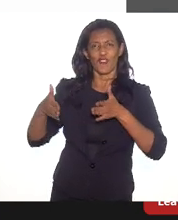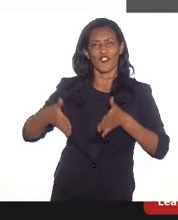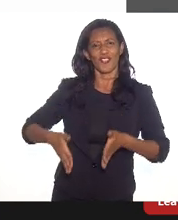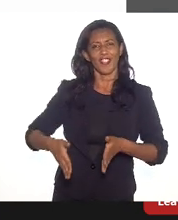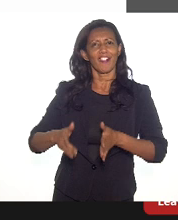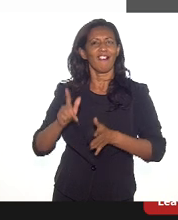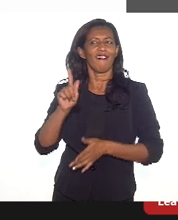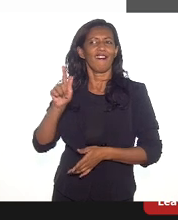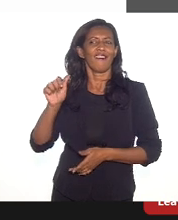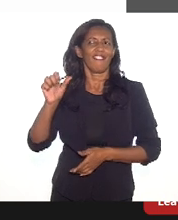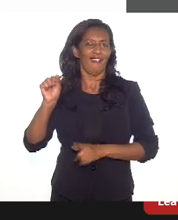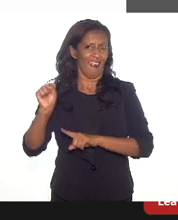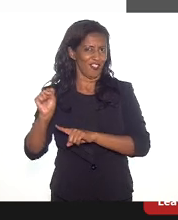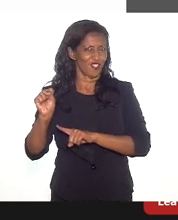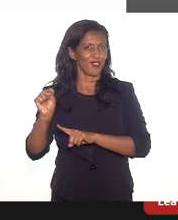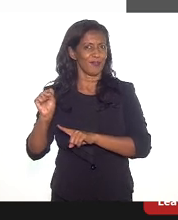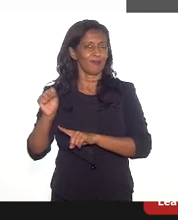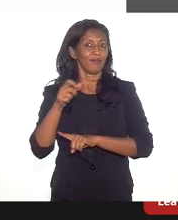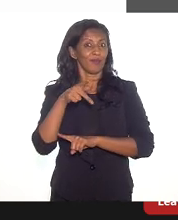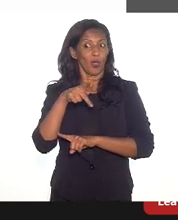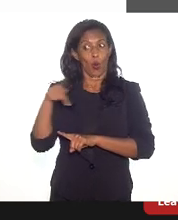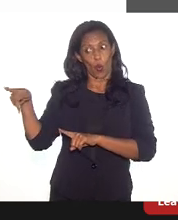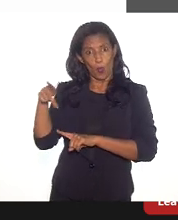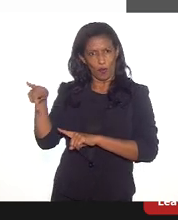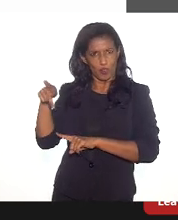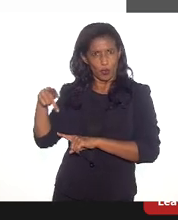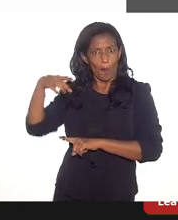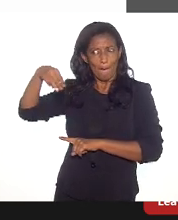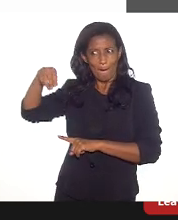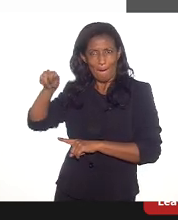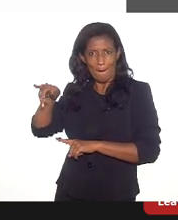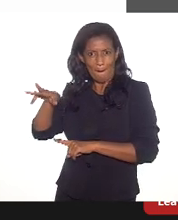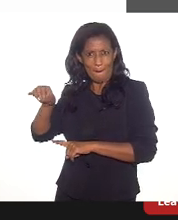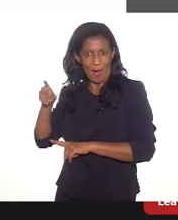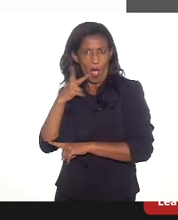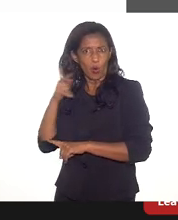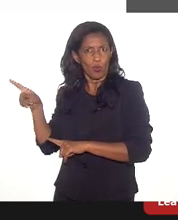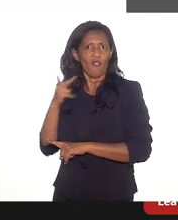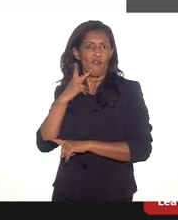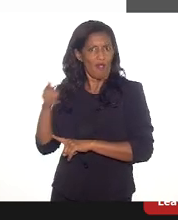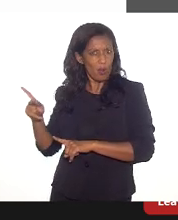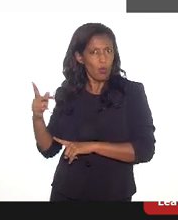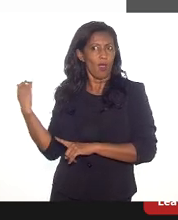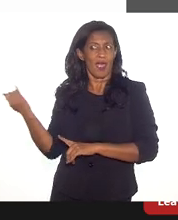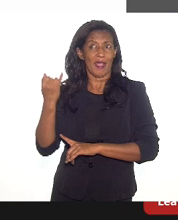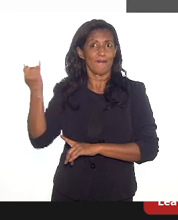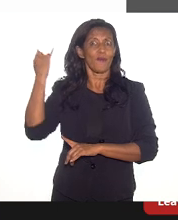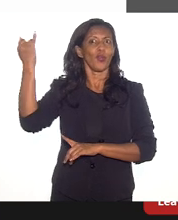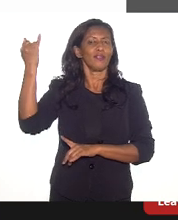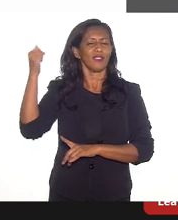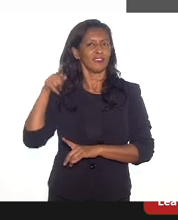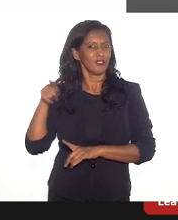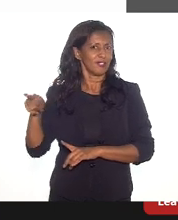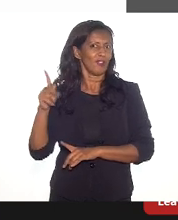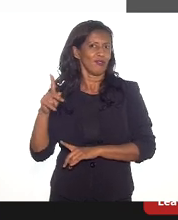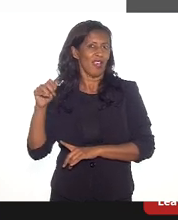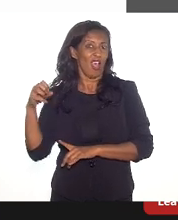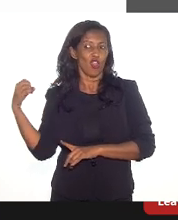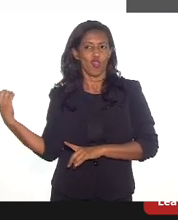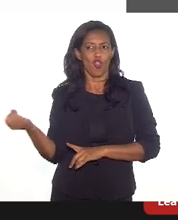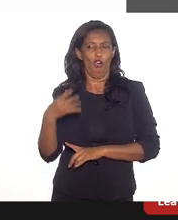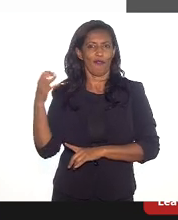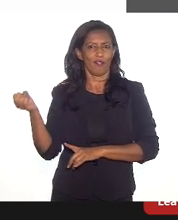O professor Mauro falou que o gás é importante para a indução de novas